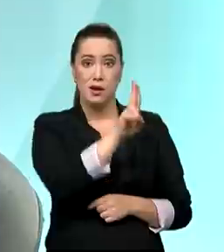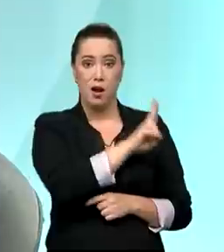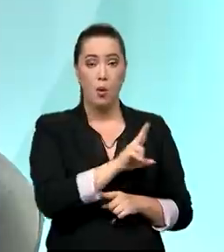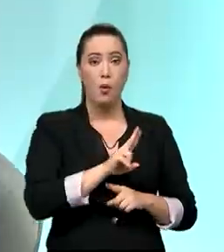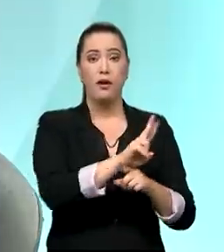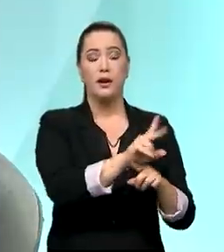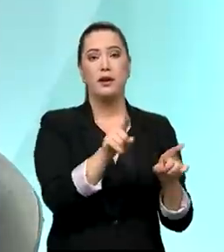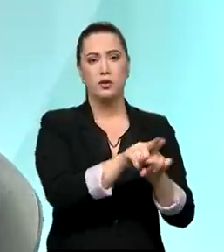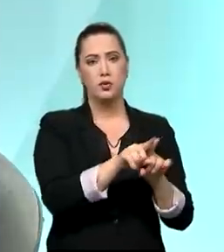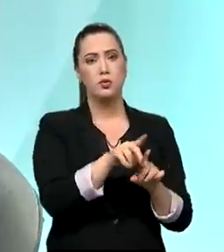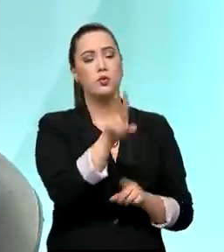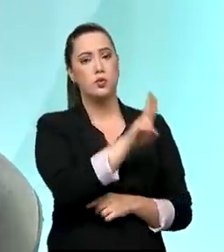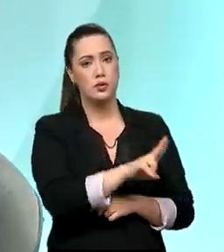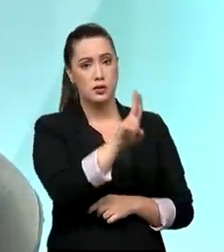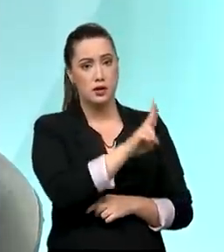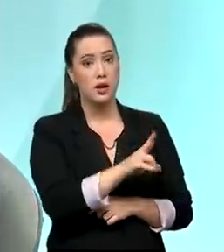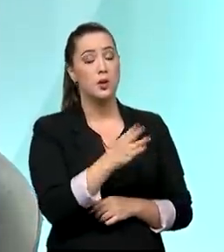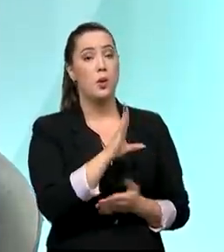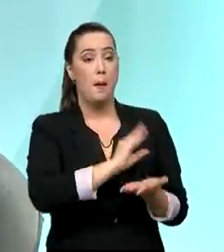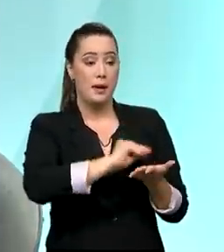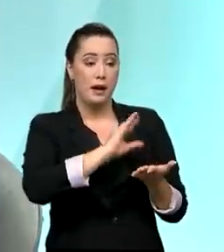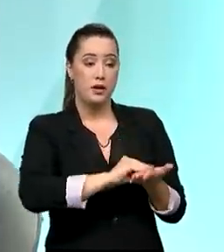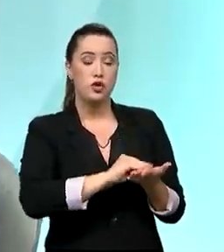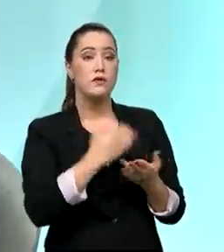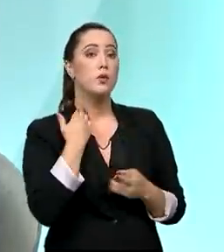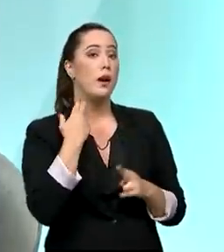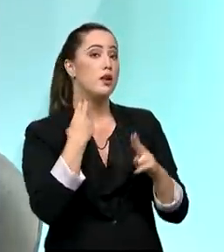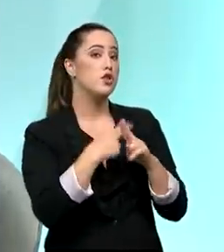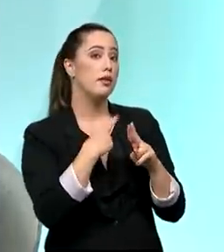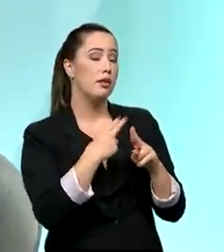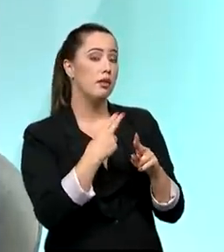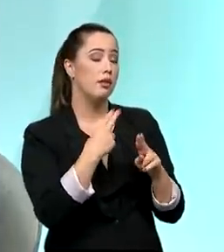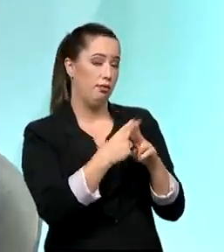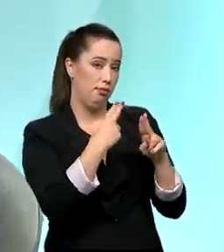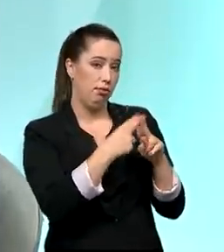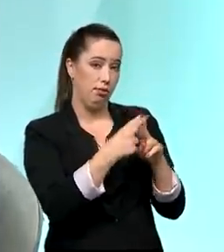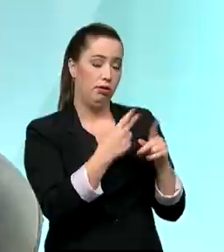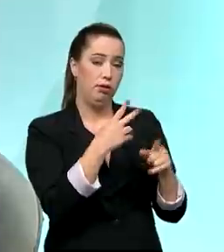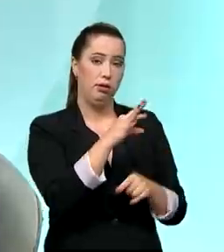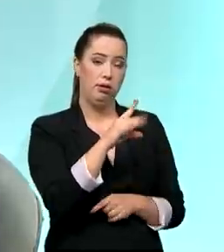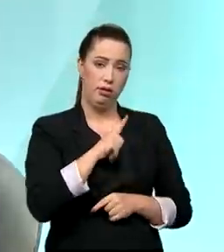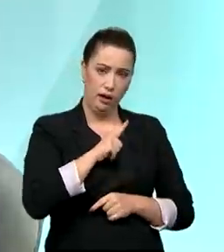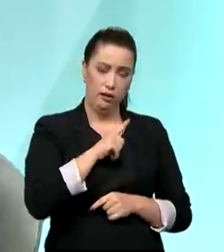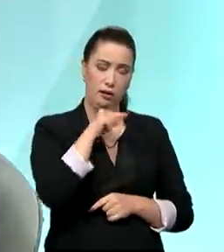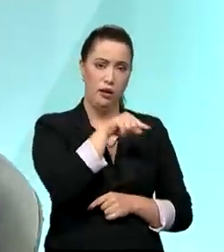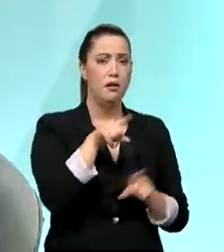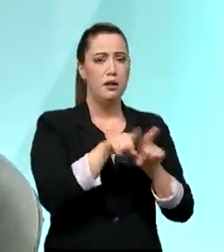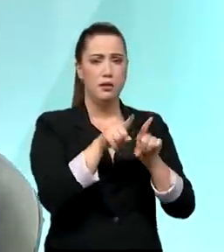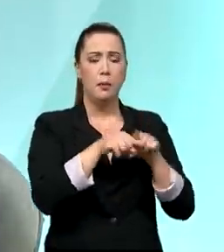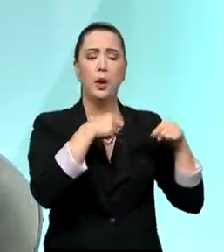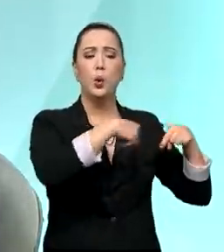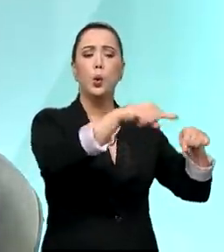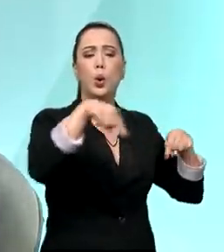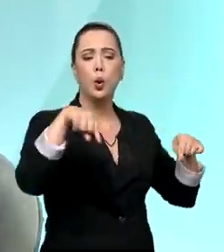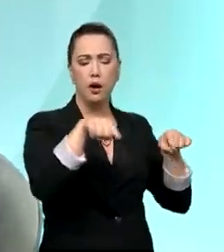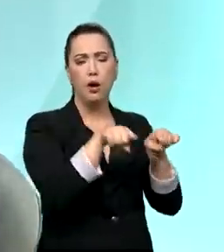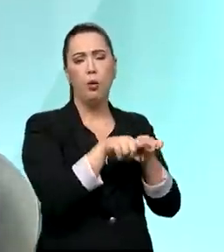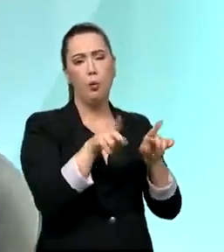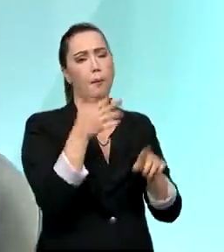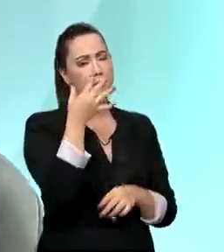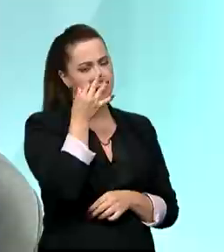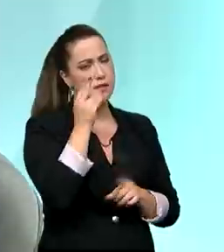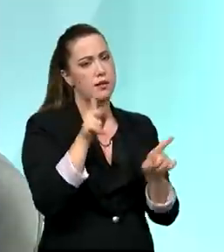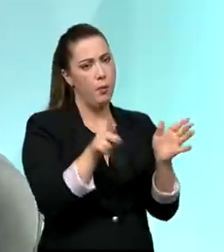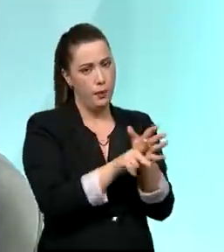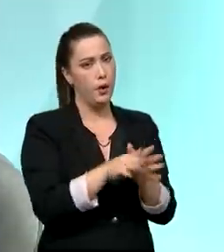pelo aplicativo do Caixa Tem, além das agências. E isso é muito importante, porque nós temos 109